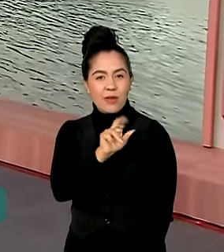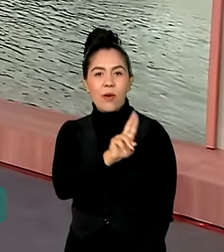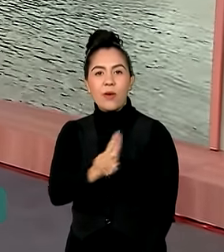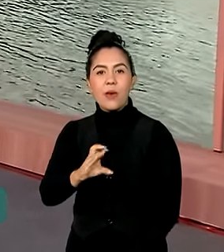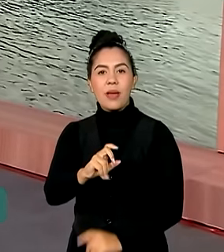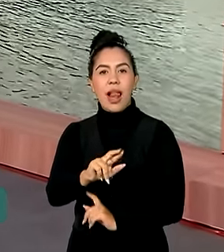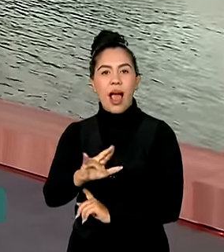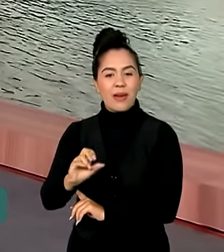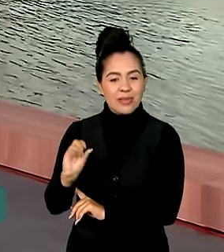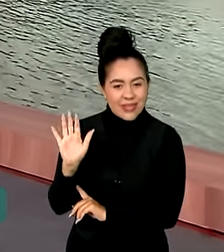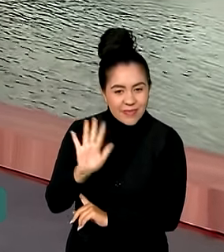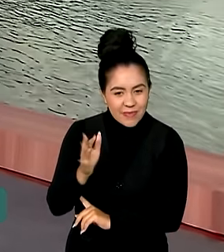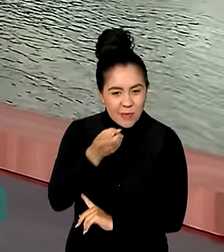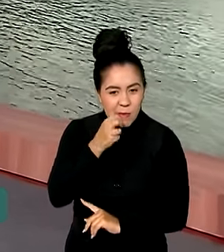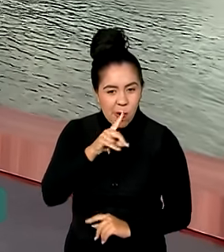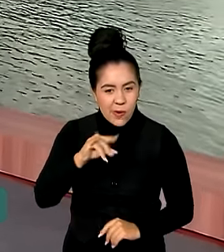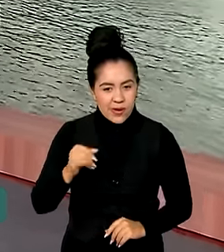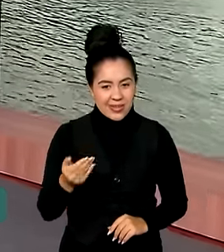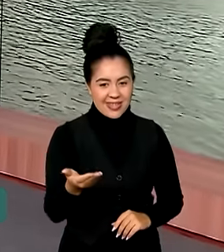dia para você.